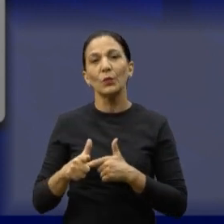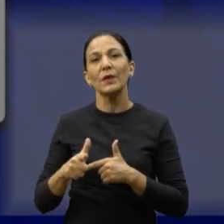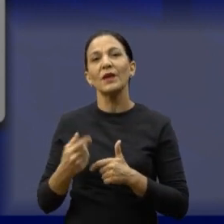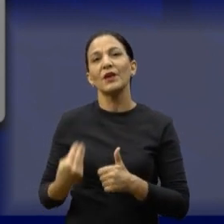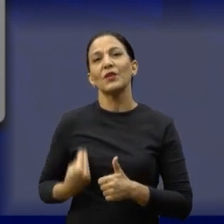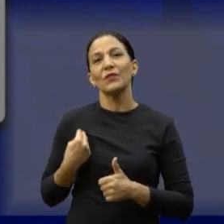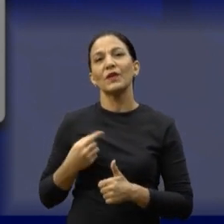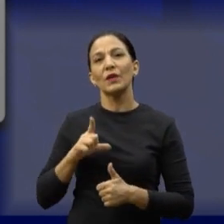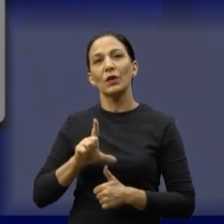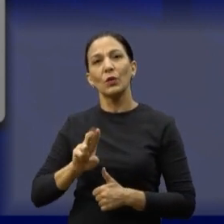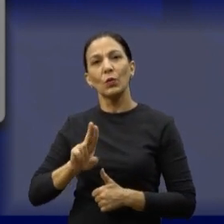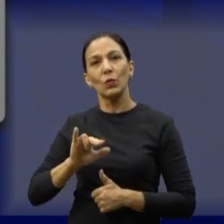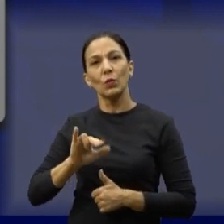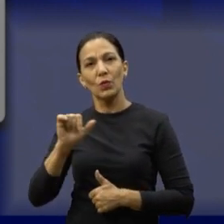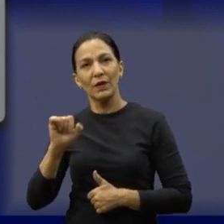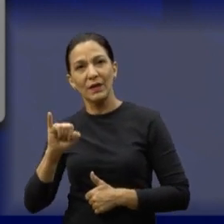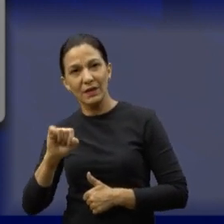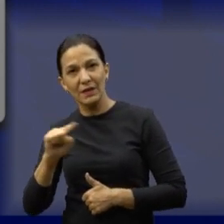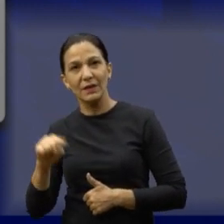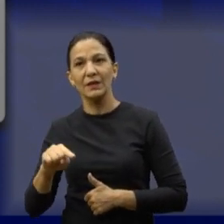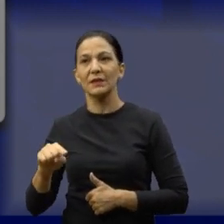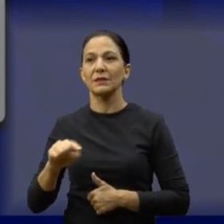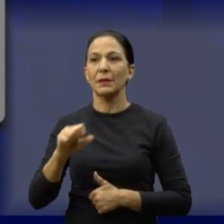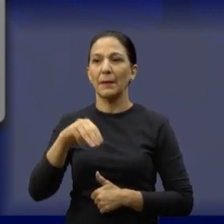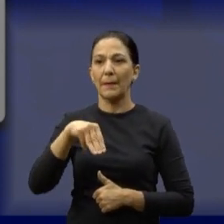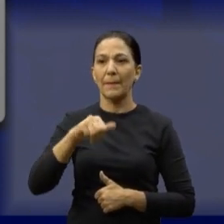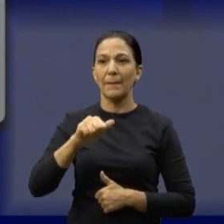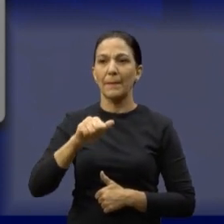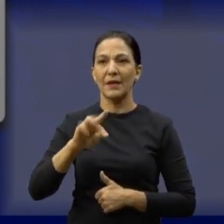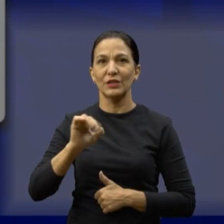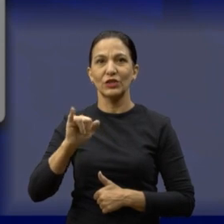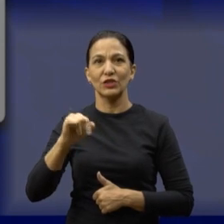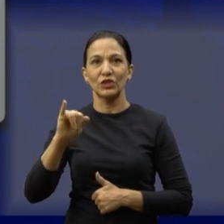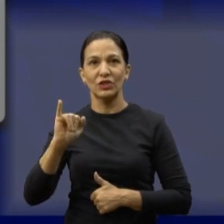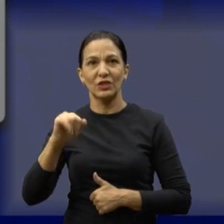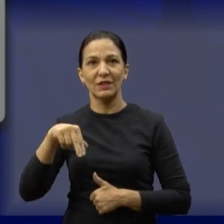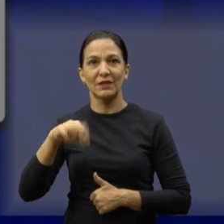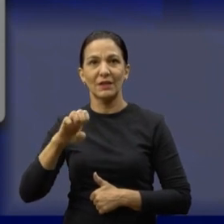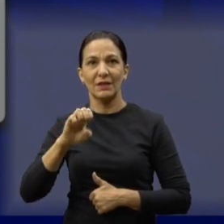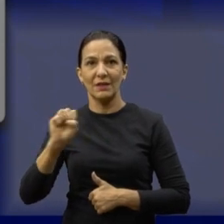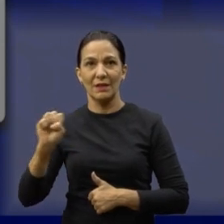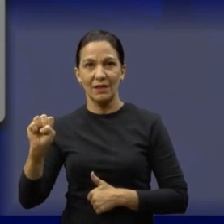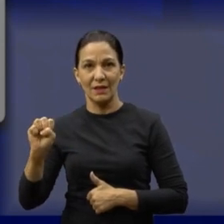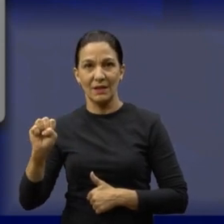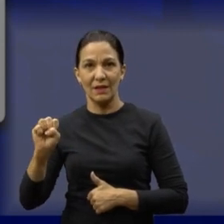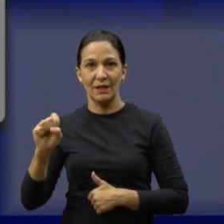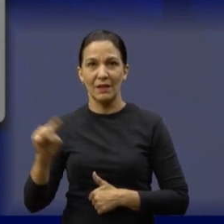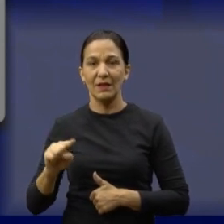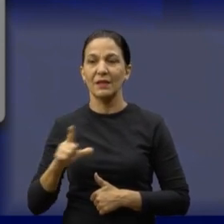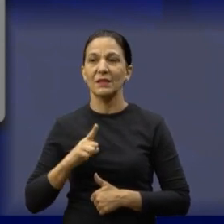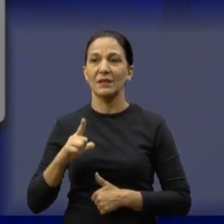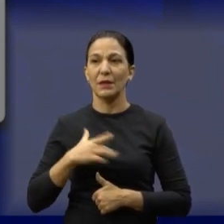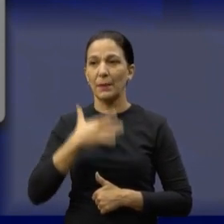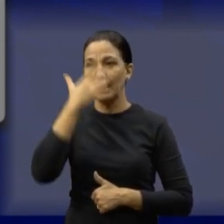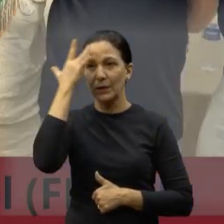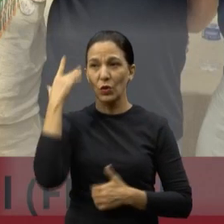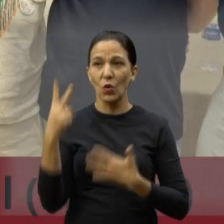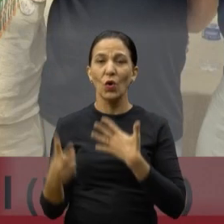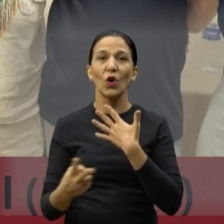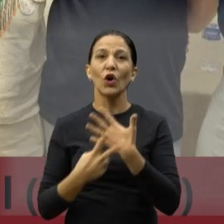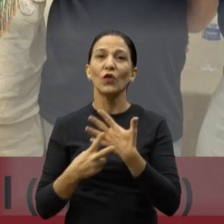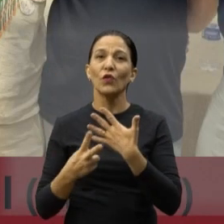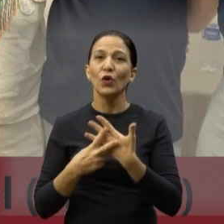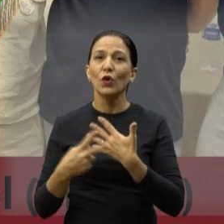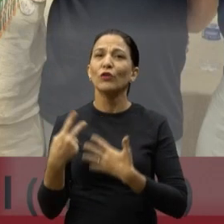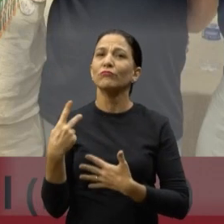Correia, e também nós tivemos a honra de ter nos assistindo o Marcelo Drummond, que é o viúvo do Zé Celso, Martínez